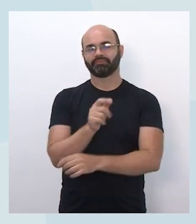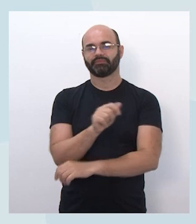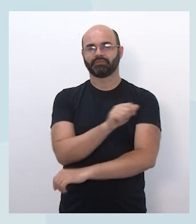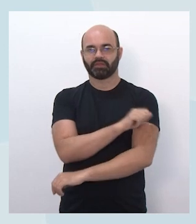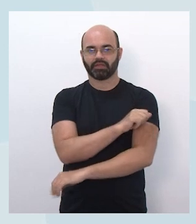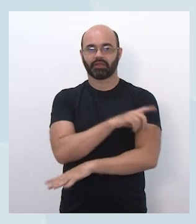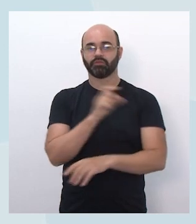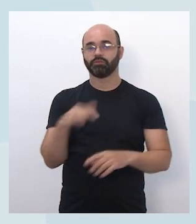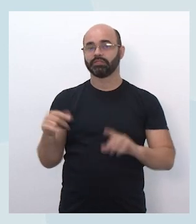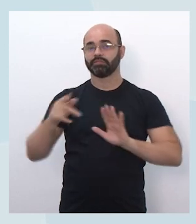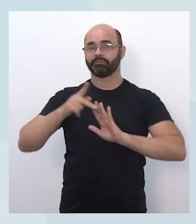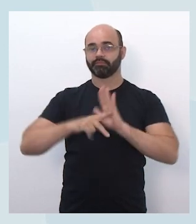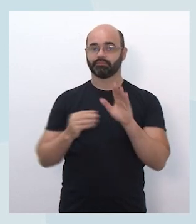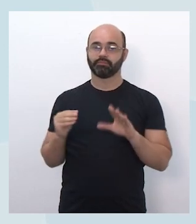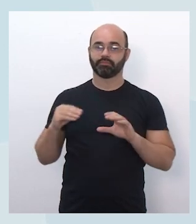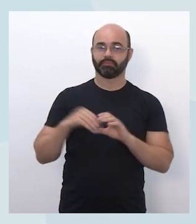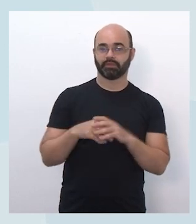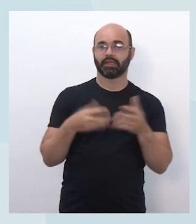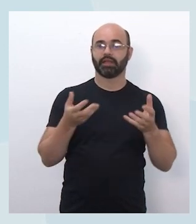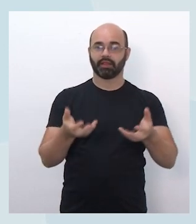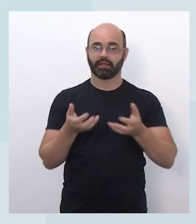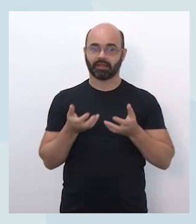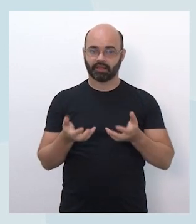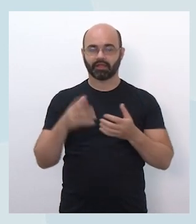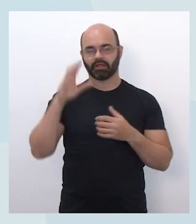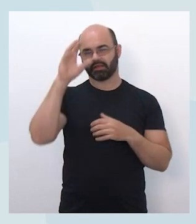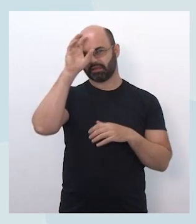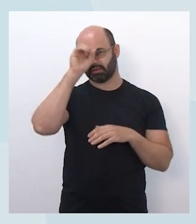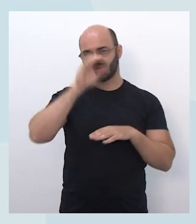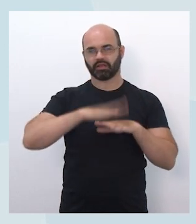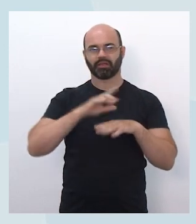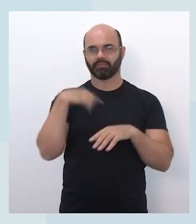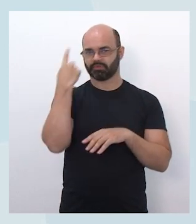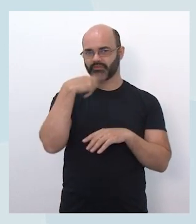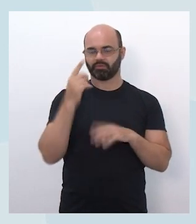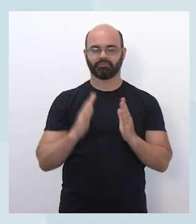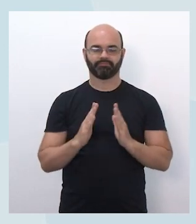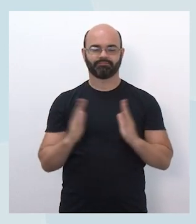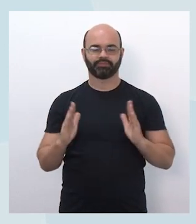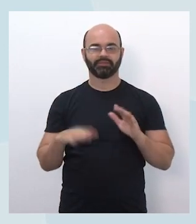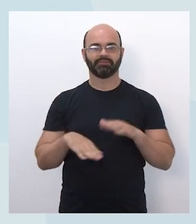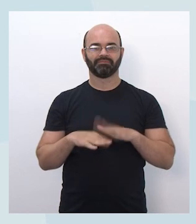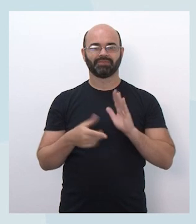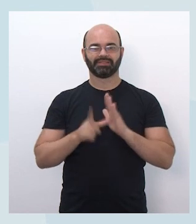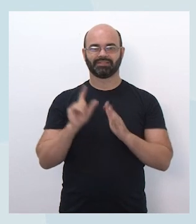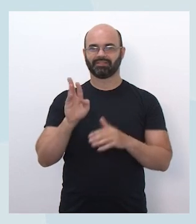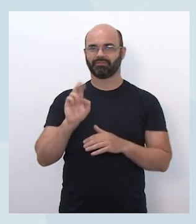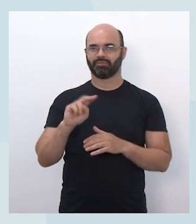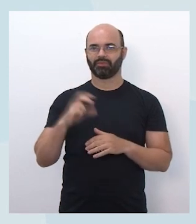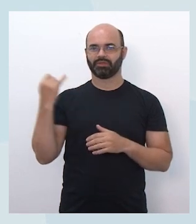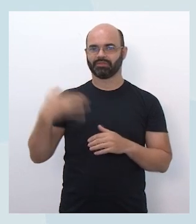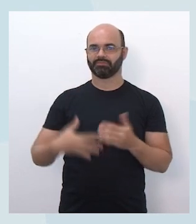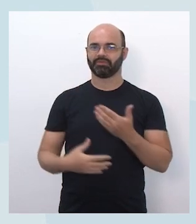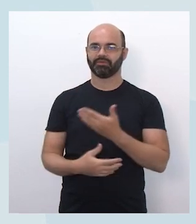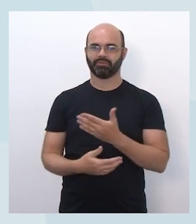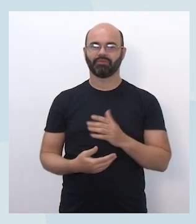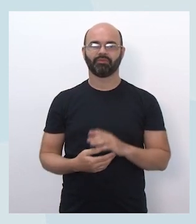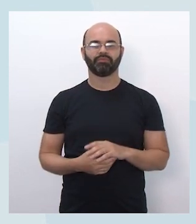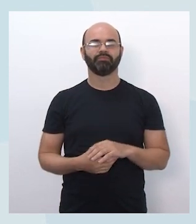aderir ao programa. A lógica é de expansão da carga horária, como a Bruna já mencionou, e como a gente vem dizendo.